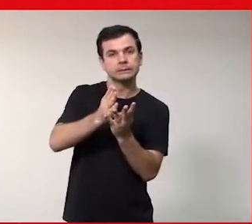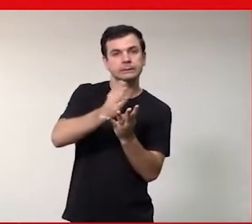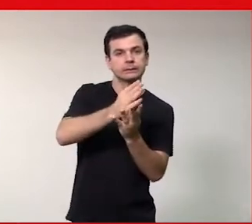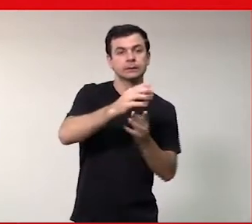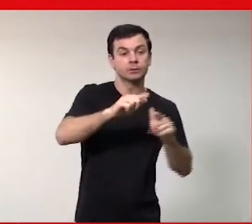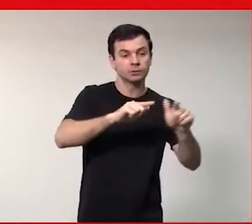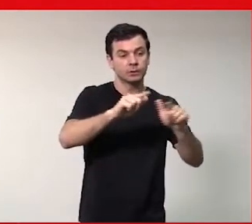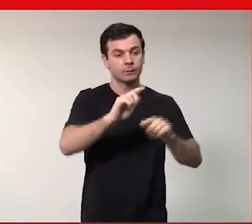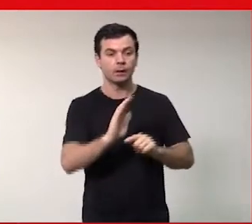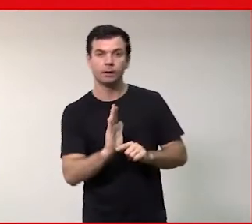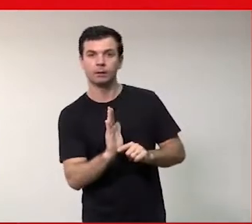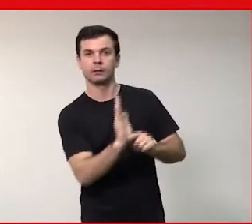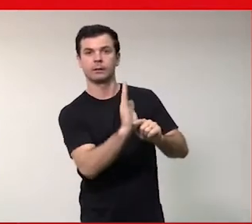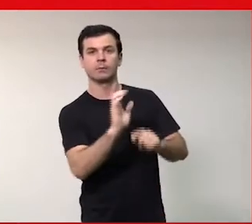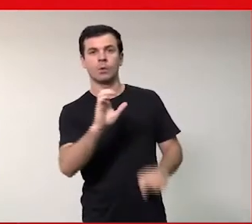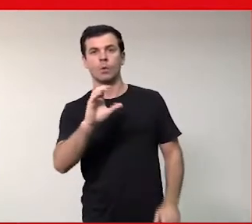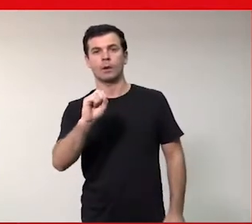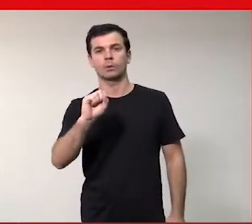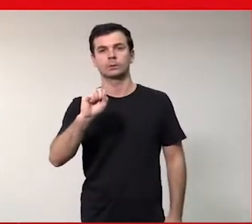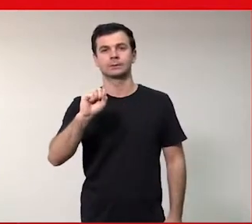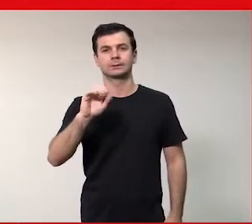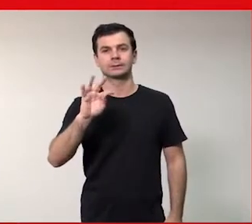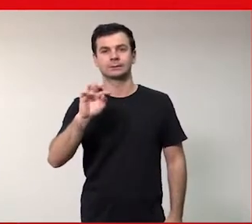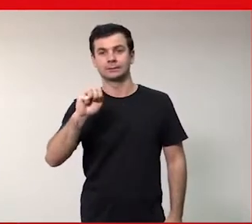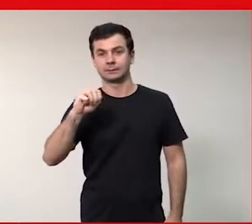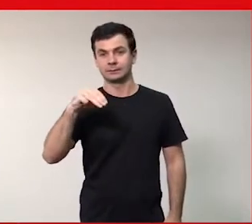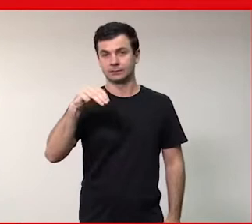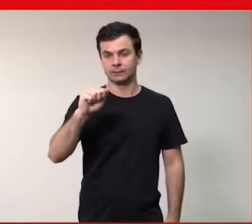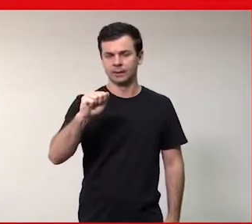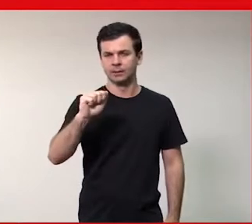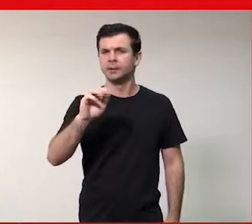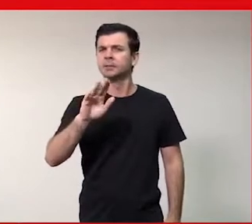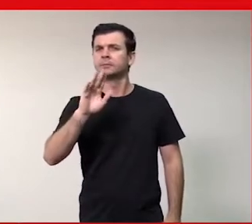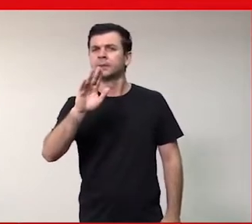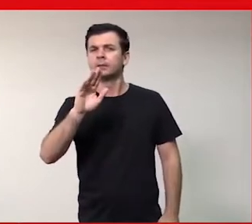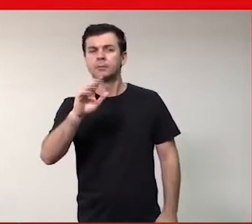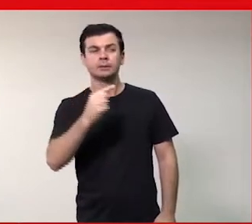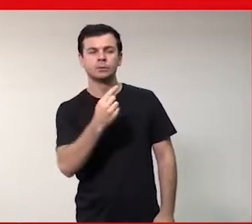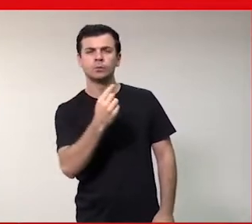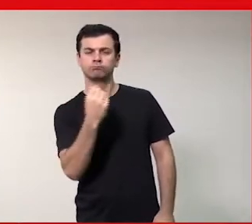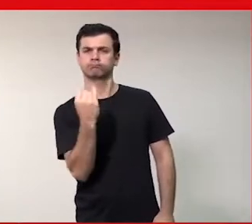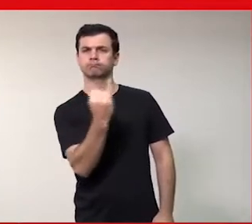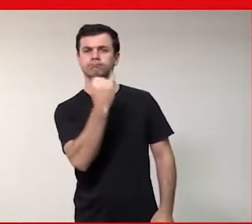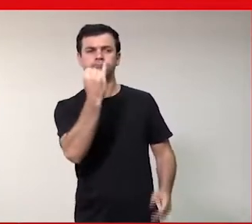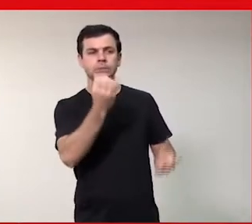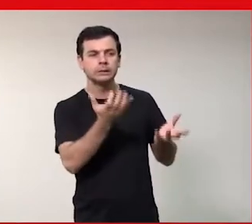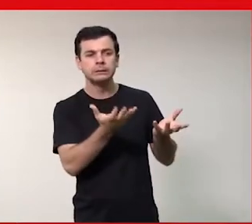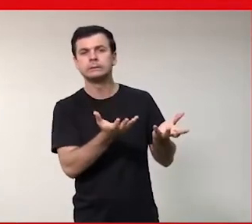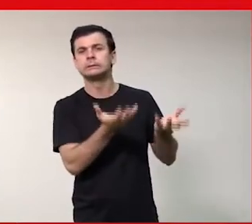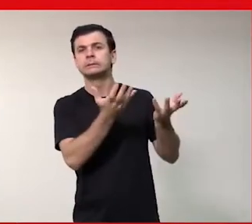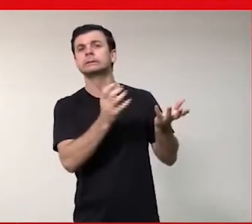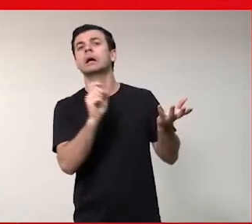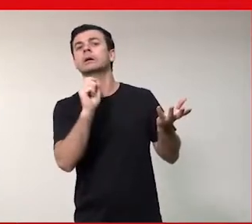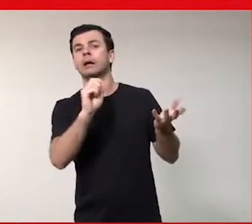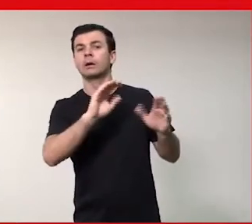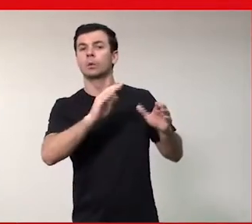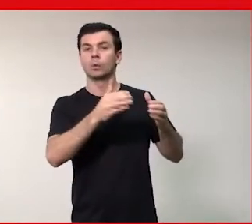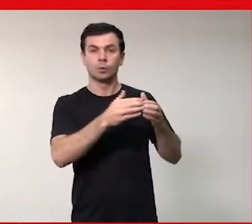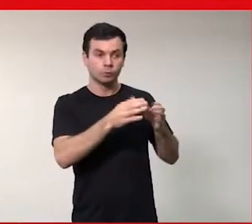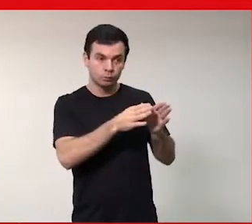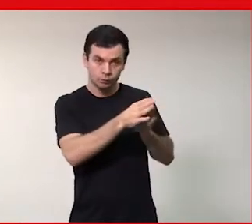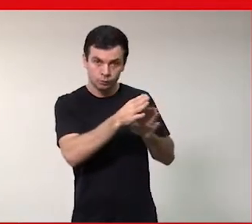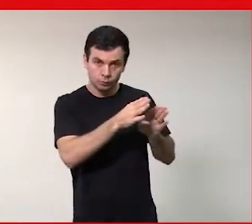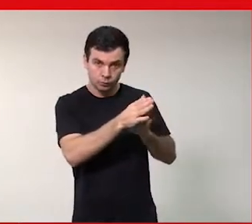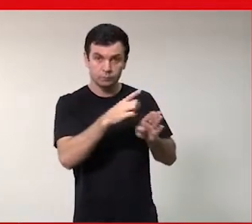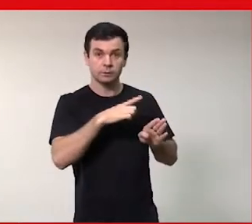esse ecossistema. Mas um ponto que eu gostaria de trazer aqui como relevante é que o nosso conselho de administração é composto